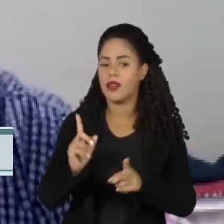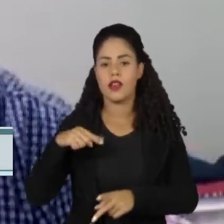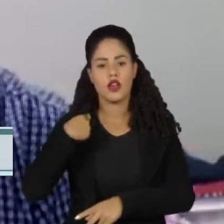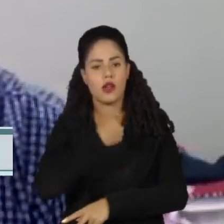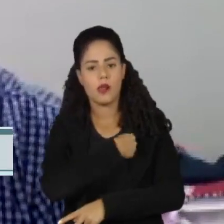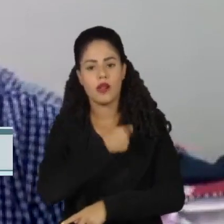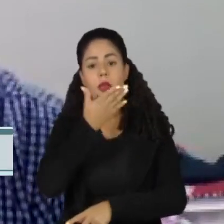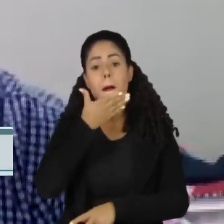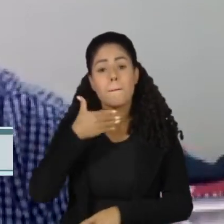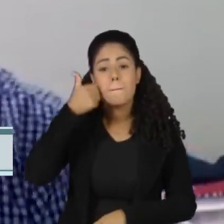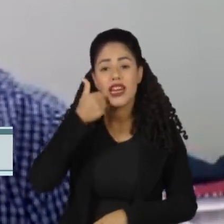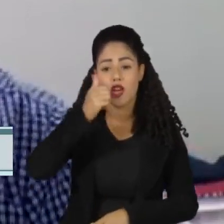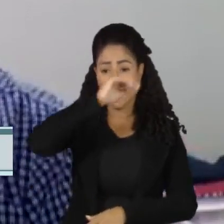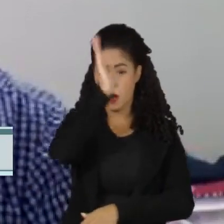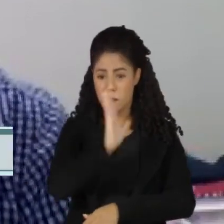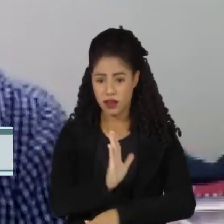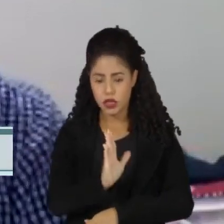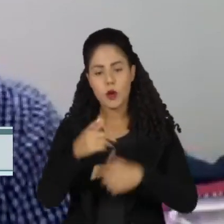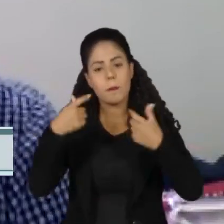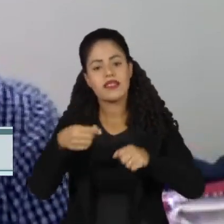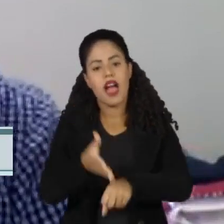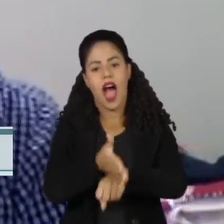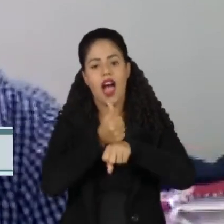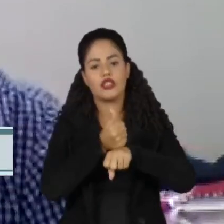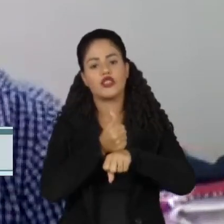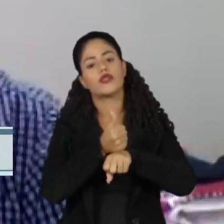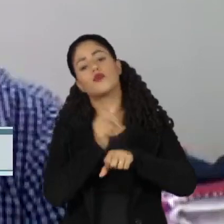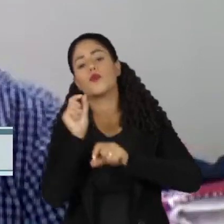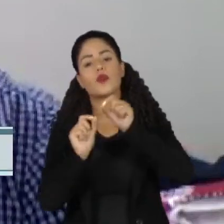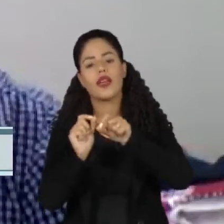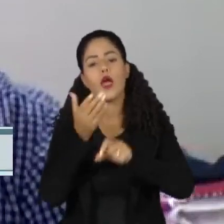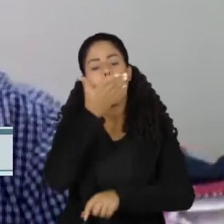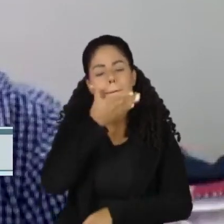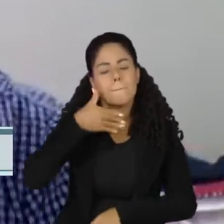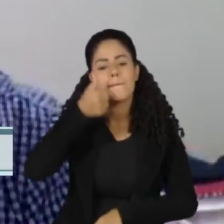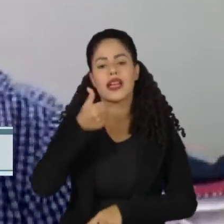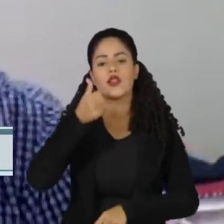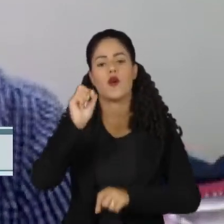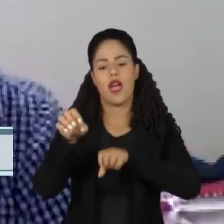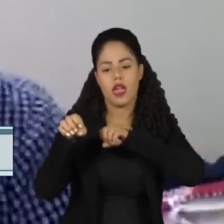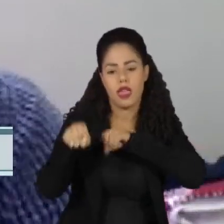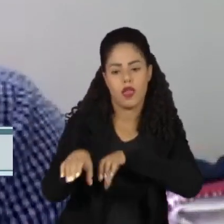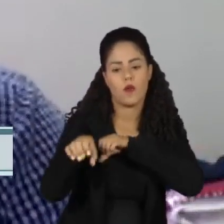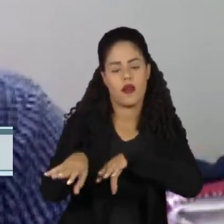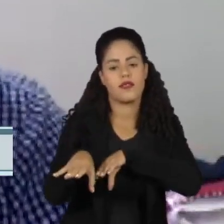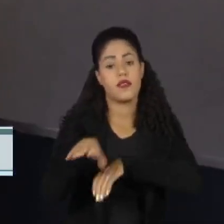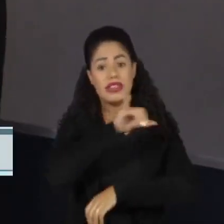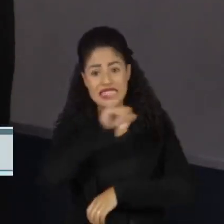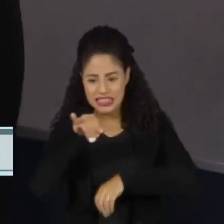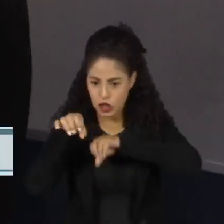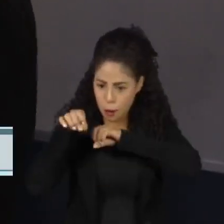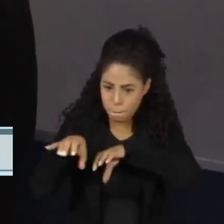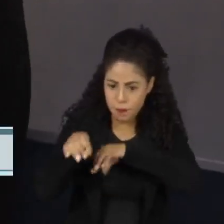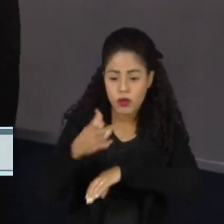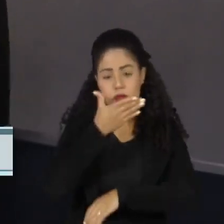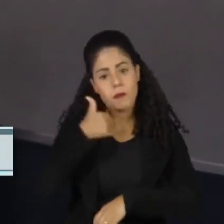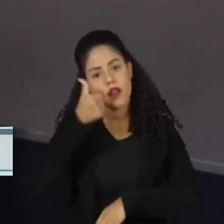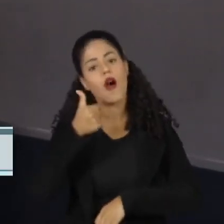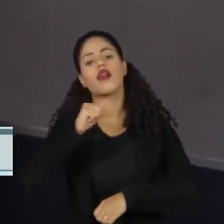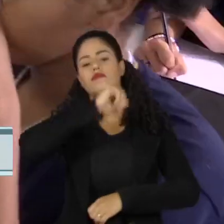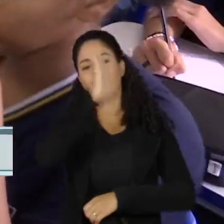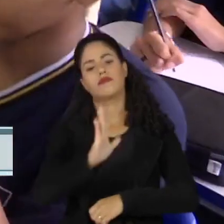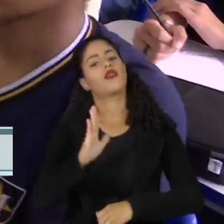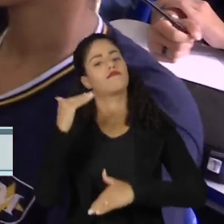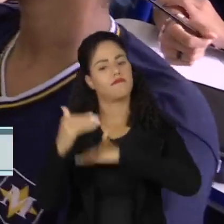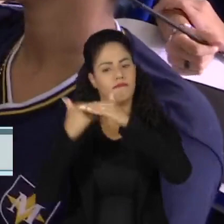vai conseguir melhorar o Brasil sem melhorar a educação, a gente não consegue melhorar a educação sem os professores. A pesquisa trouxe ao